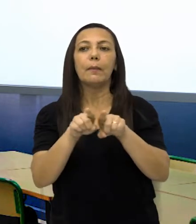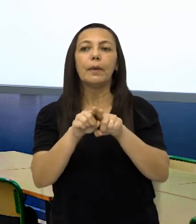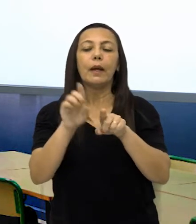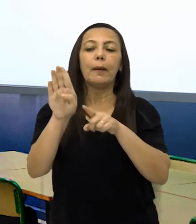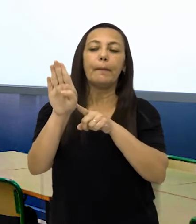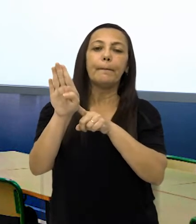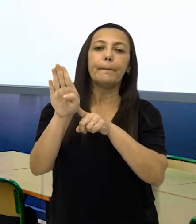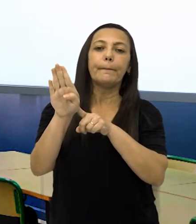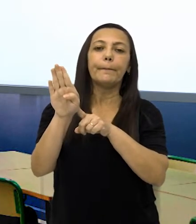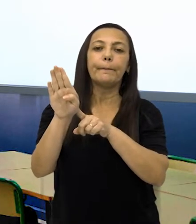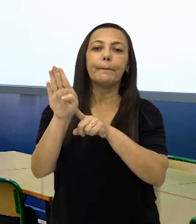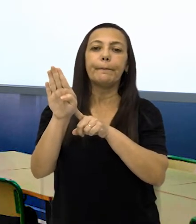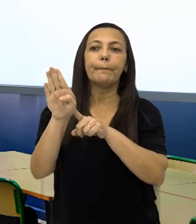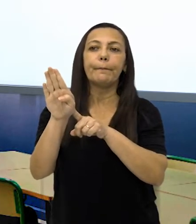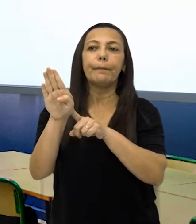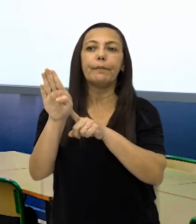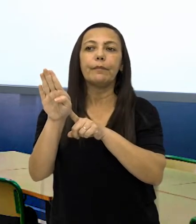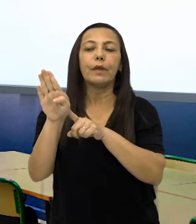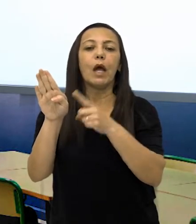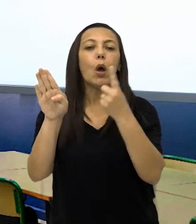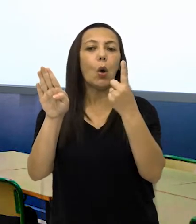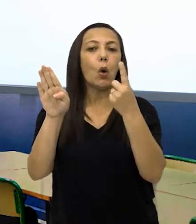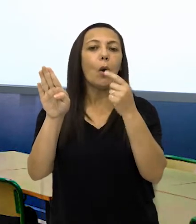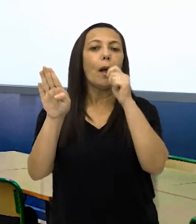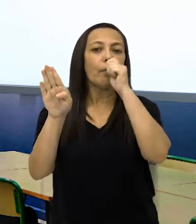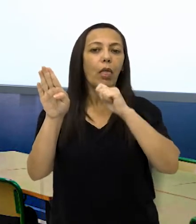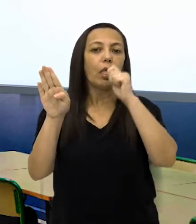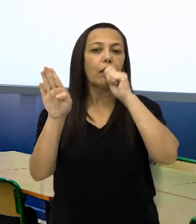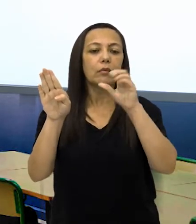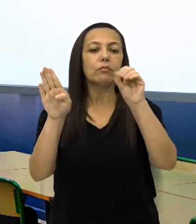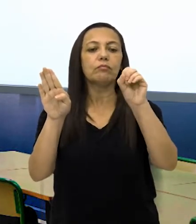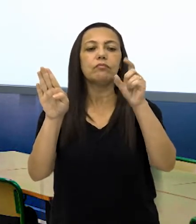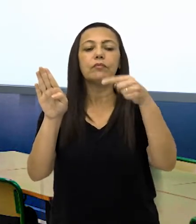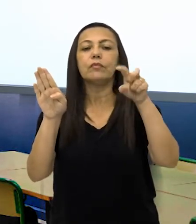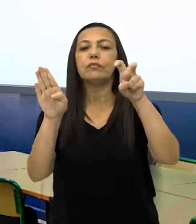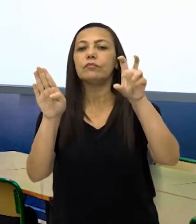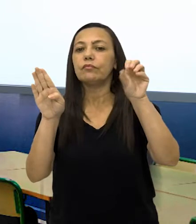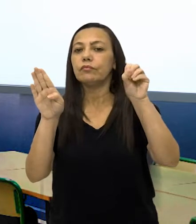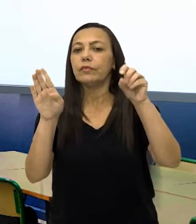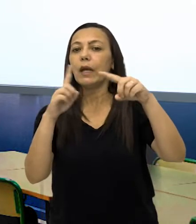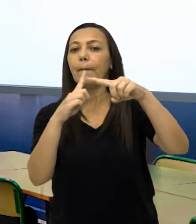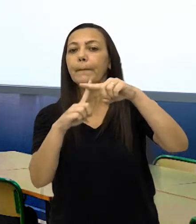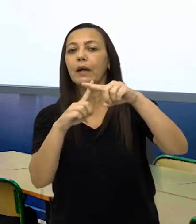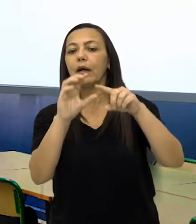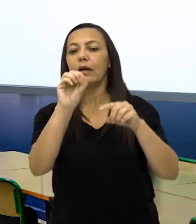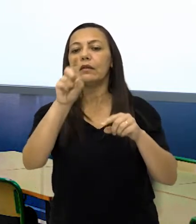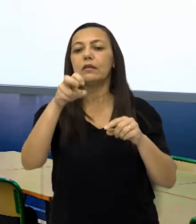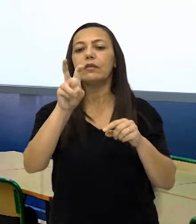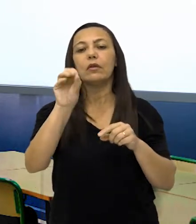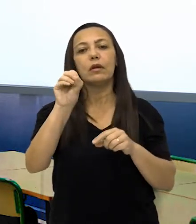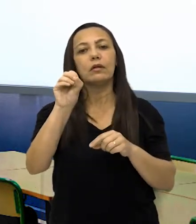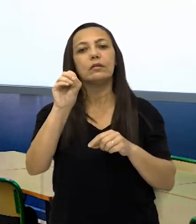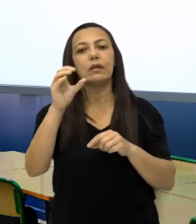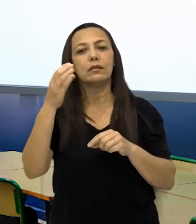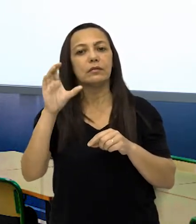a alternativa B. Um picolé que custa R$ mais um picolé que custa R$ que dá